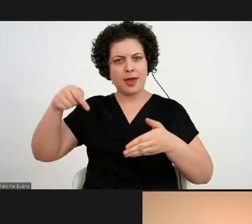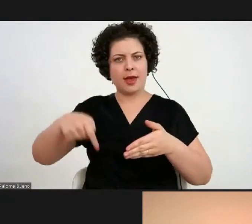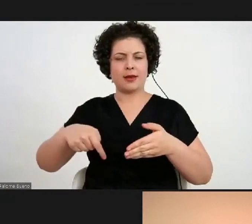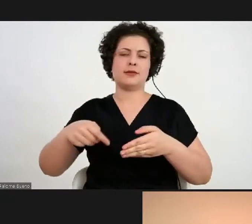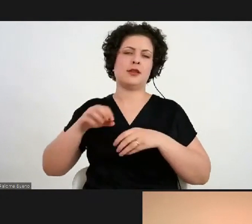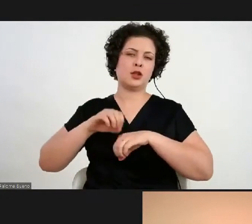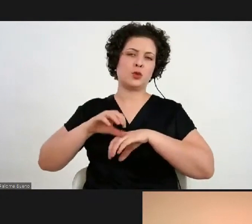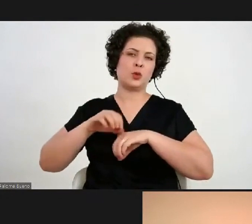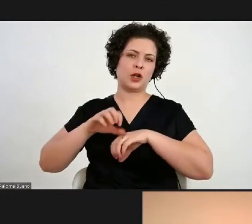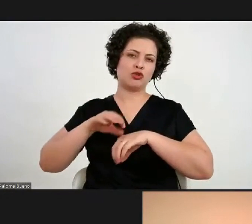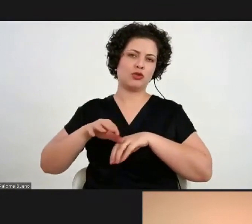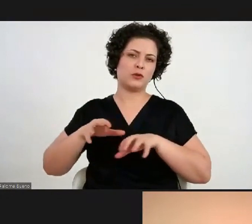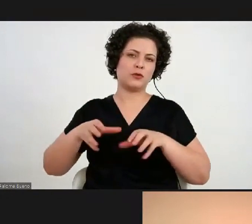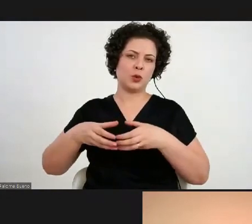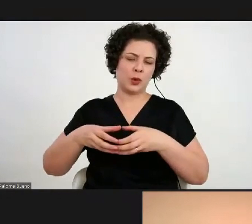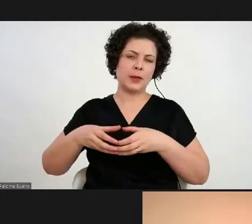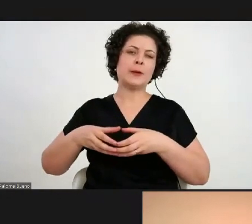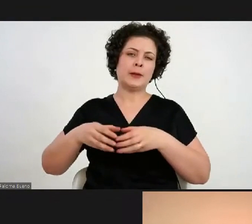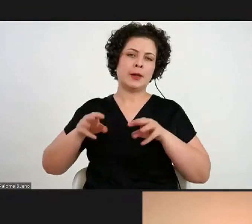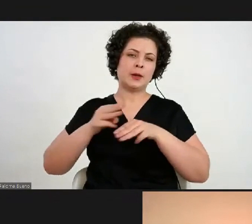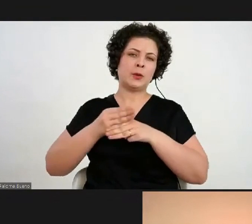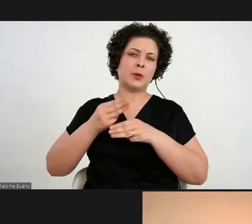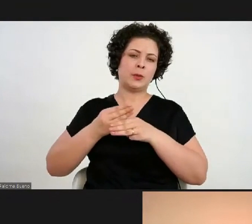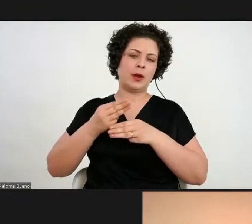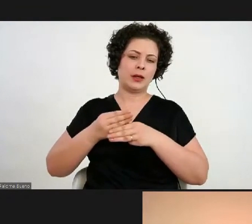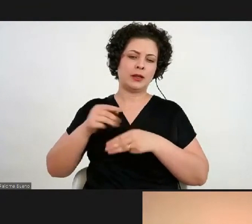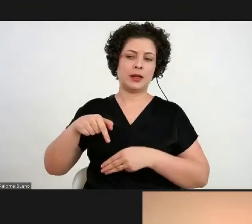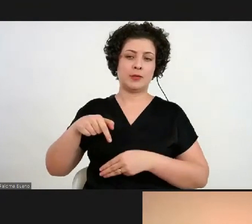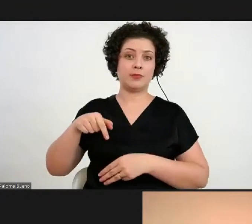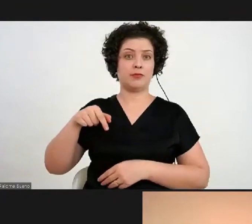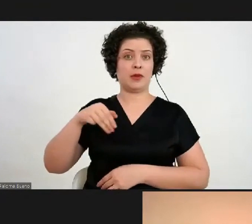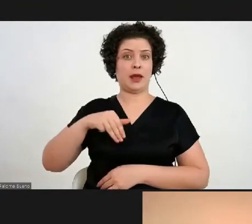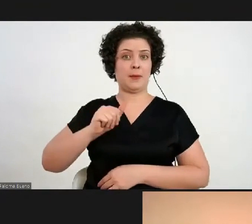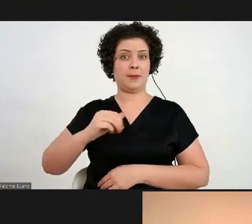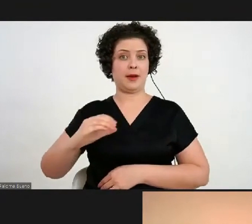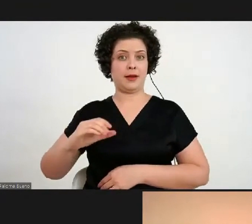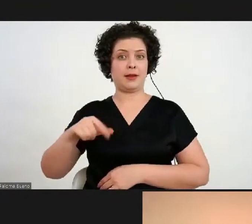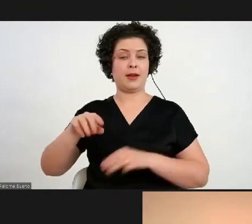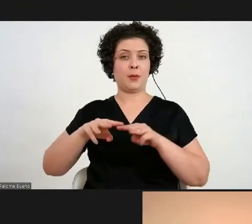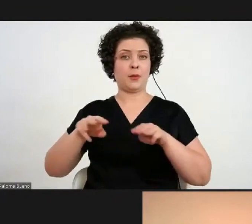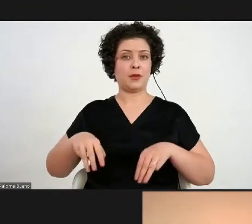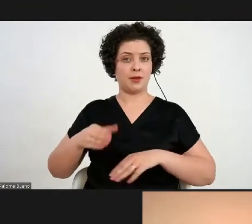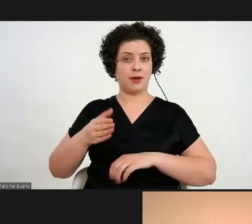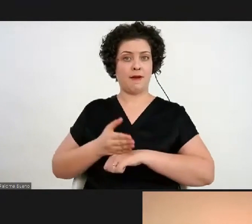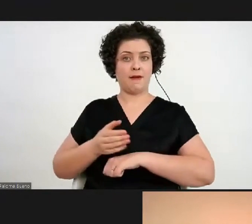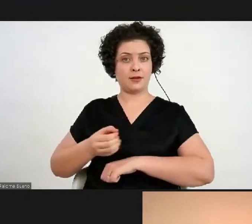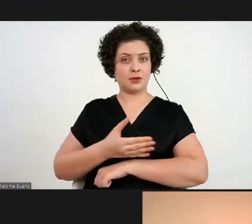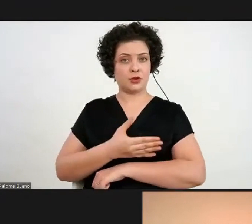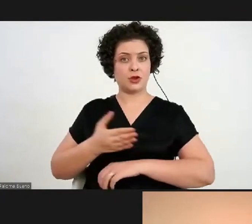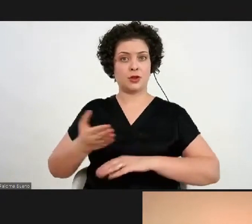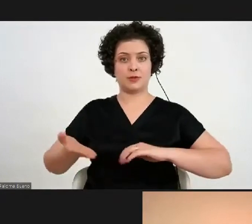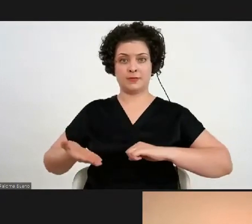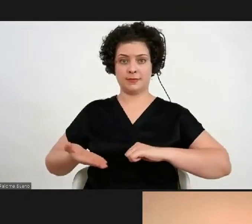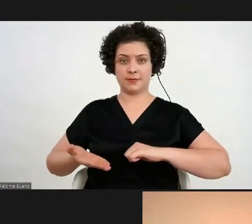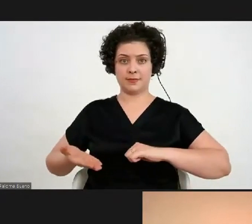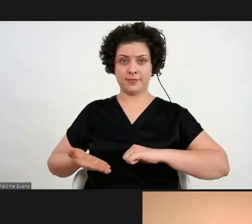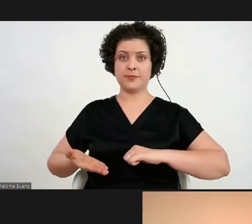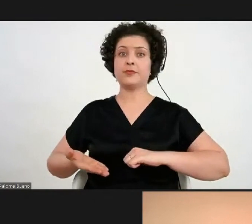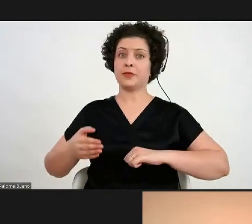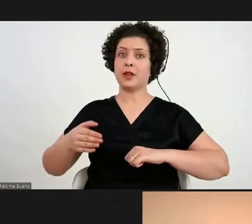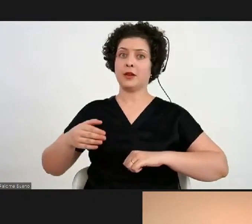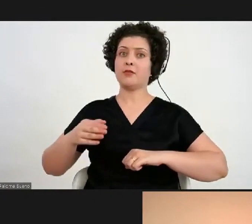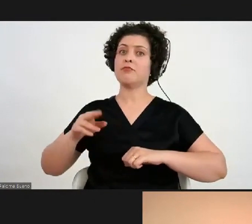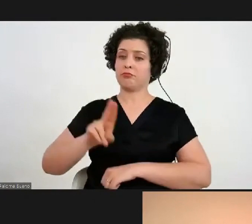do Museu de Arte Contemporânea. A gente não pode esquecer que o Márcio é um museu de arte moderna e contemporânea, né? e que é um museu